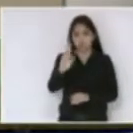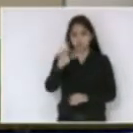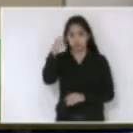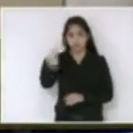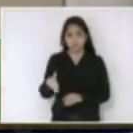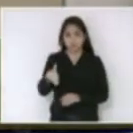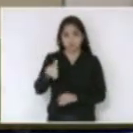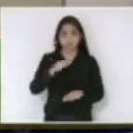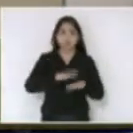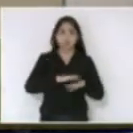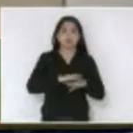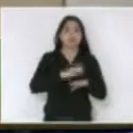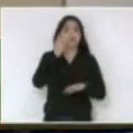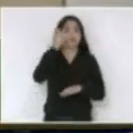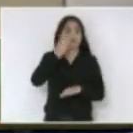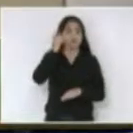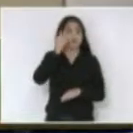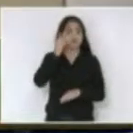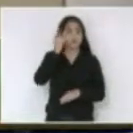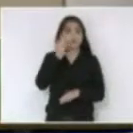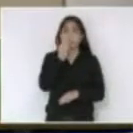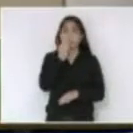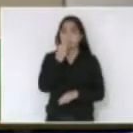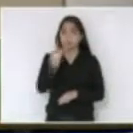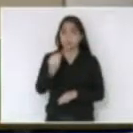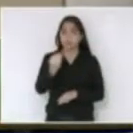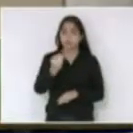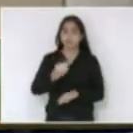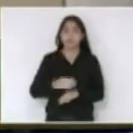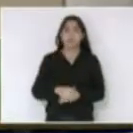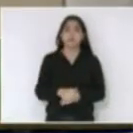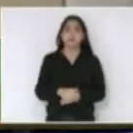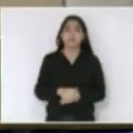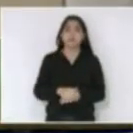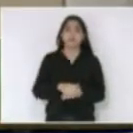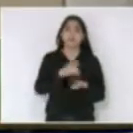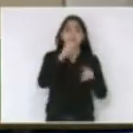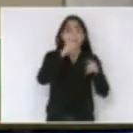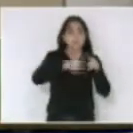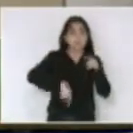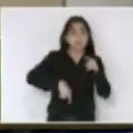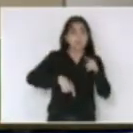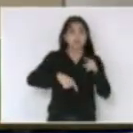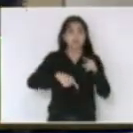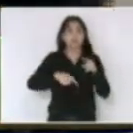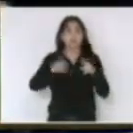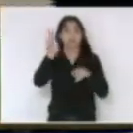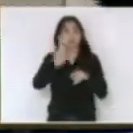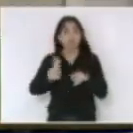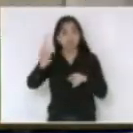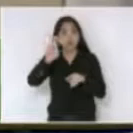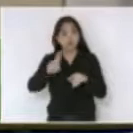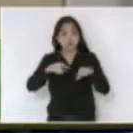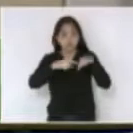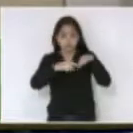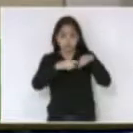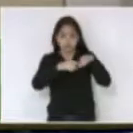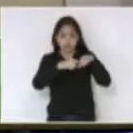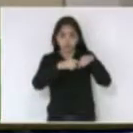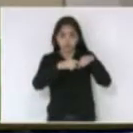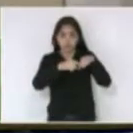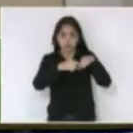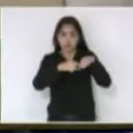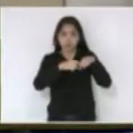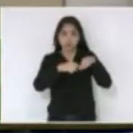da autoria do deputado Manuel Mota dispõe sobre a proibição do uso de pneus inteiros como